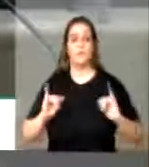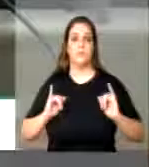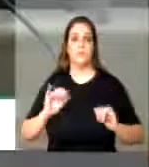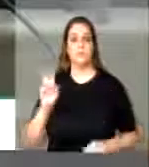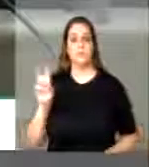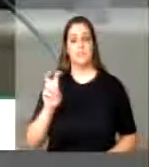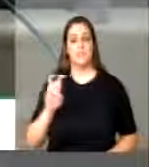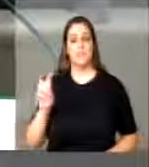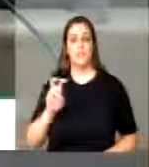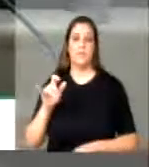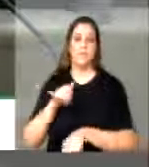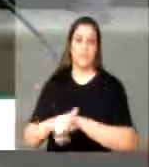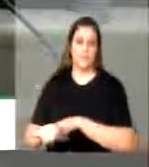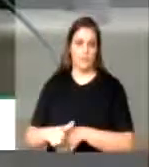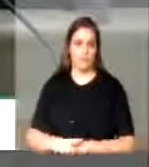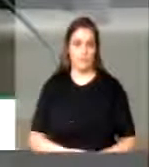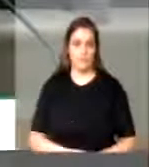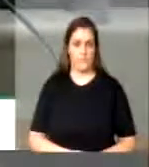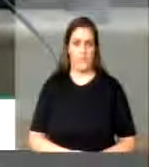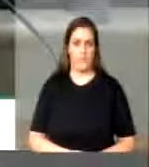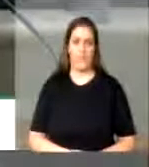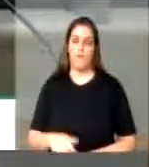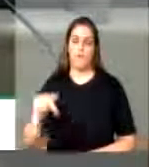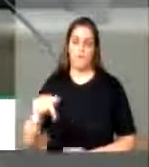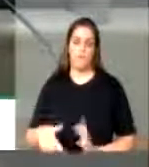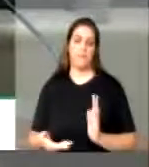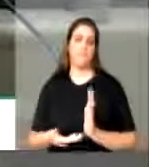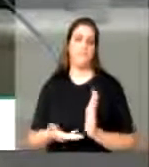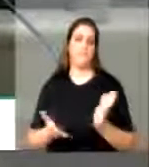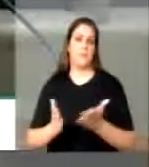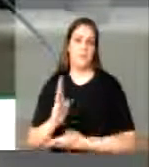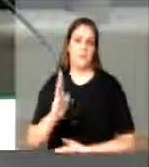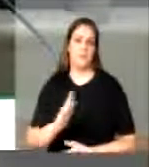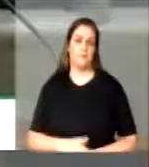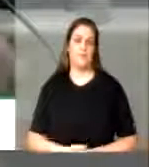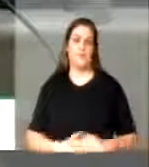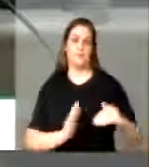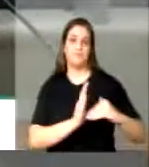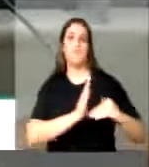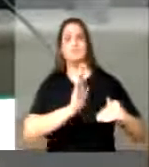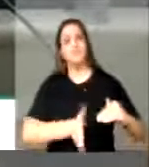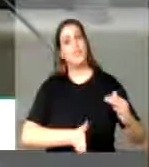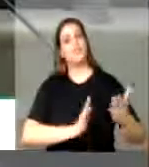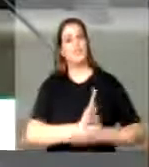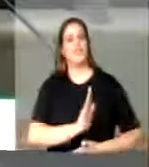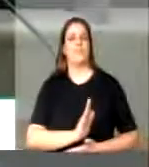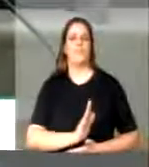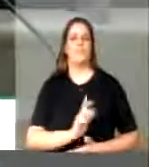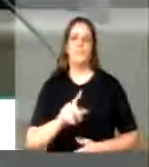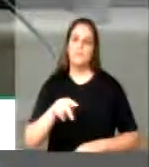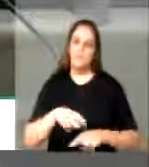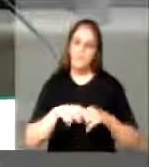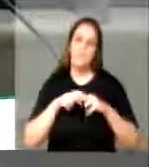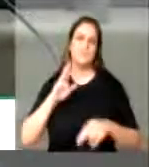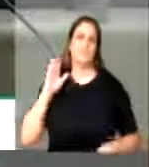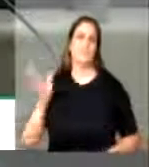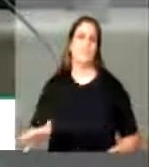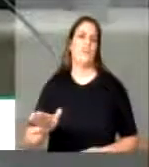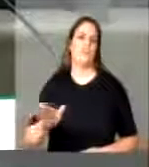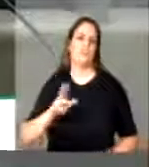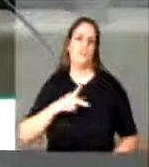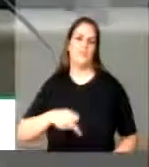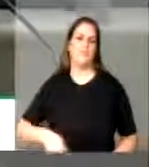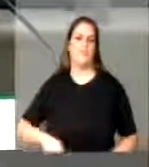55 ausências. Como já estava aprovado no Senado, seguiu direto para a sanção no